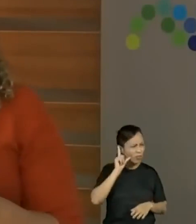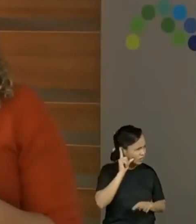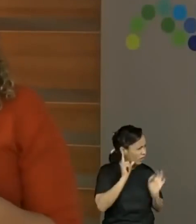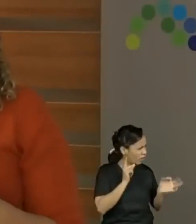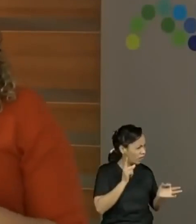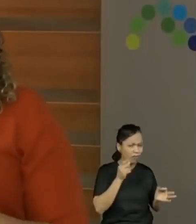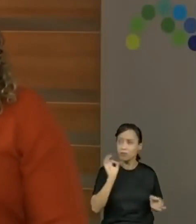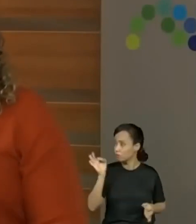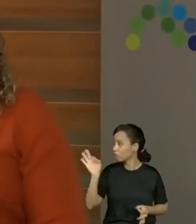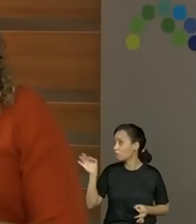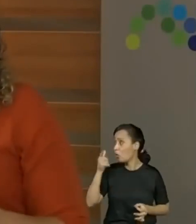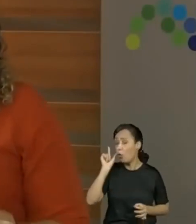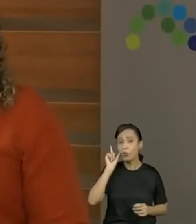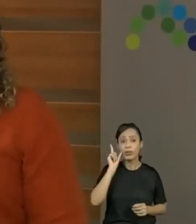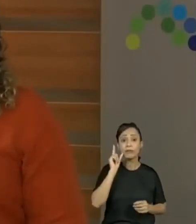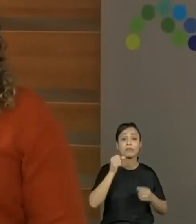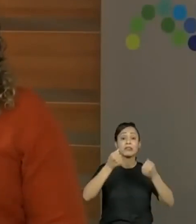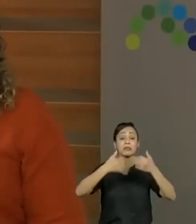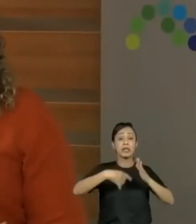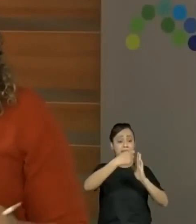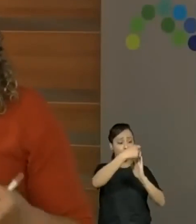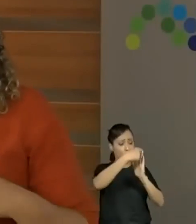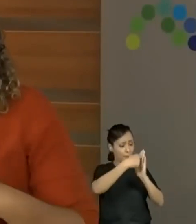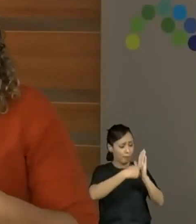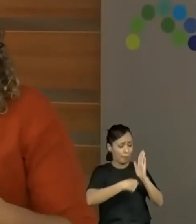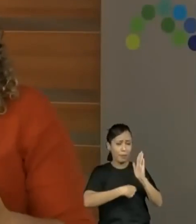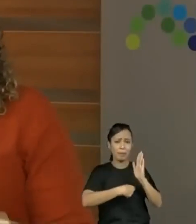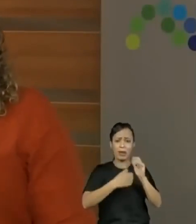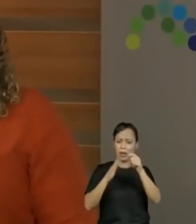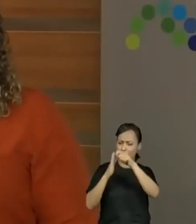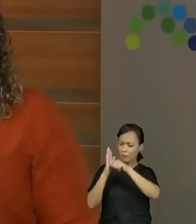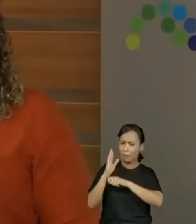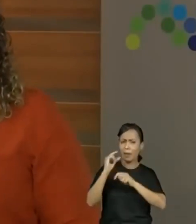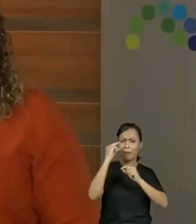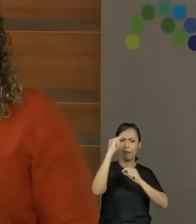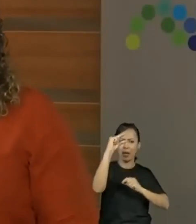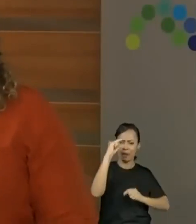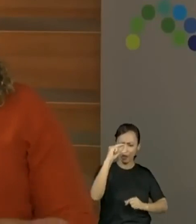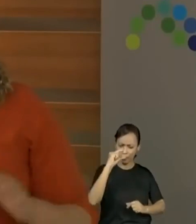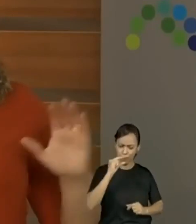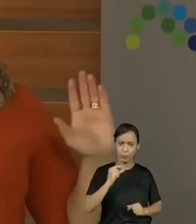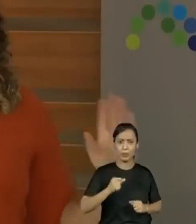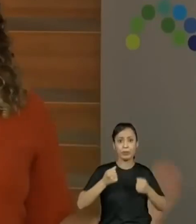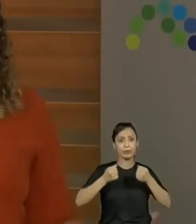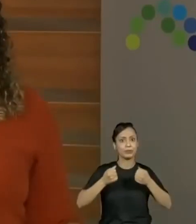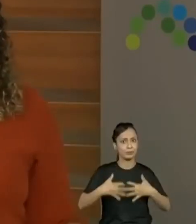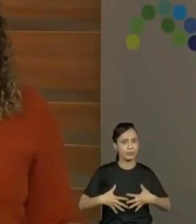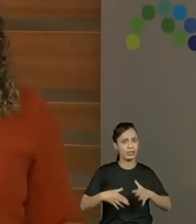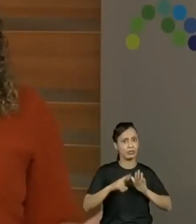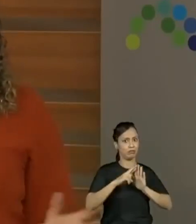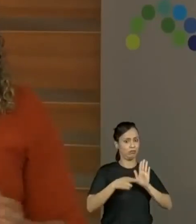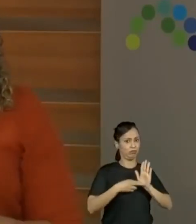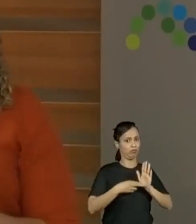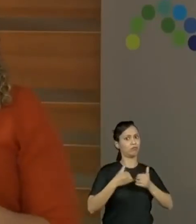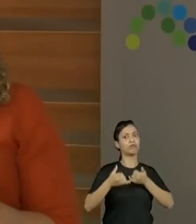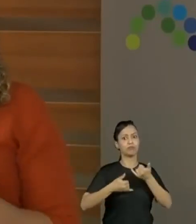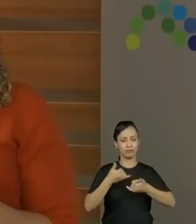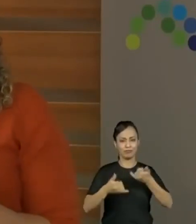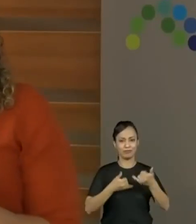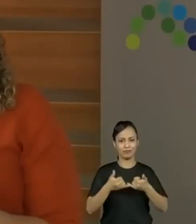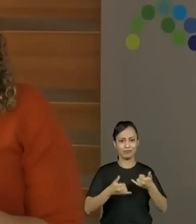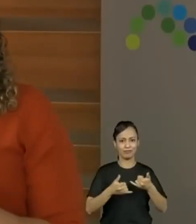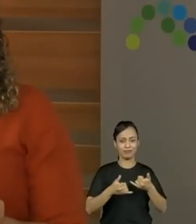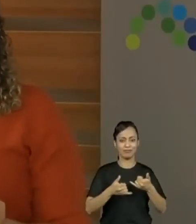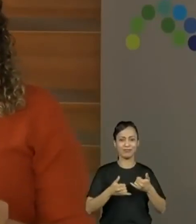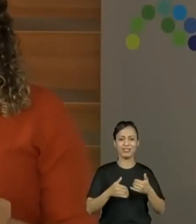Sim. Falando sobre as partes dos textos, né? Dos textos de regras de brincadeira. Ficou pequeno, por mais que a